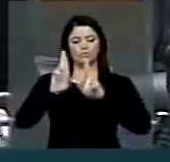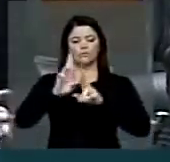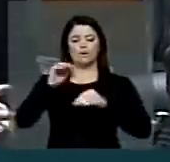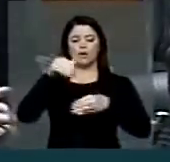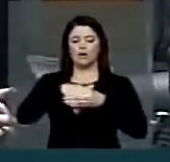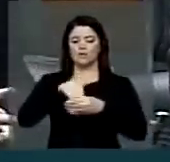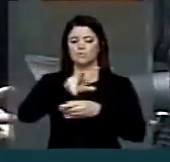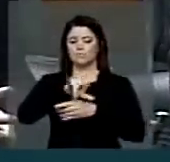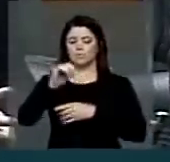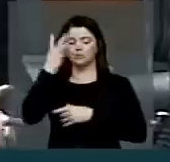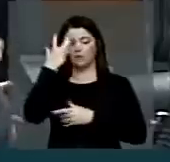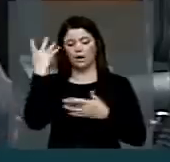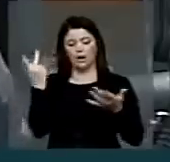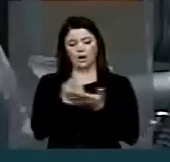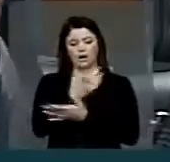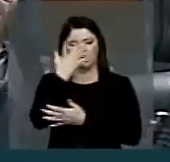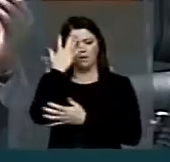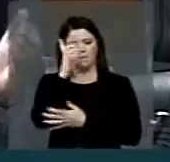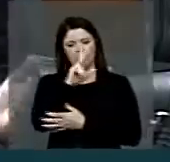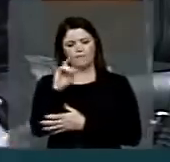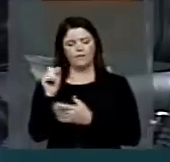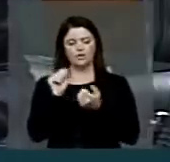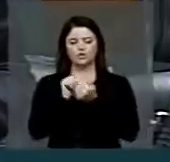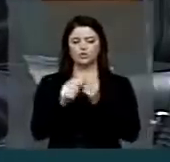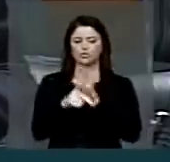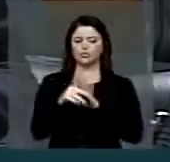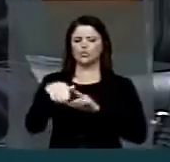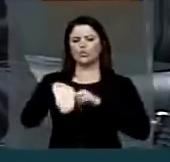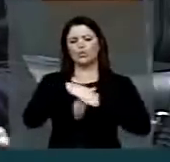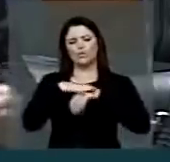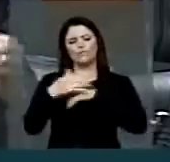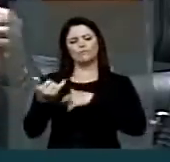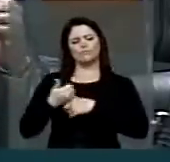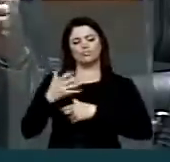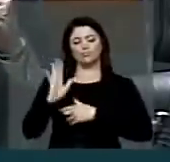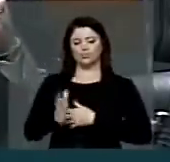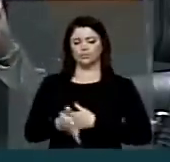possa ocorrer amanhã, como V. Exª já começou conosco,